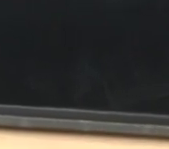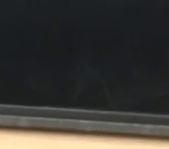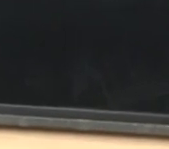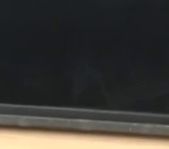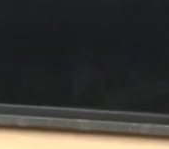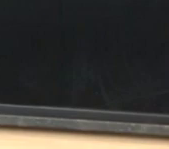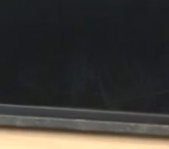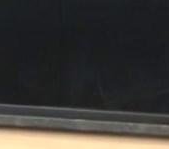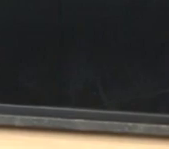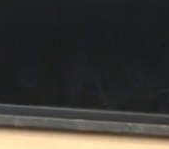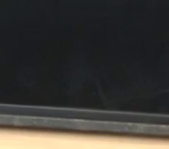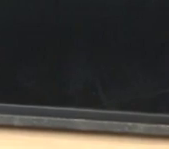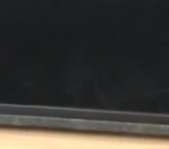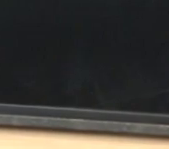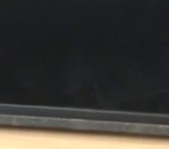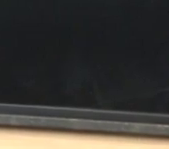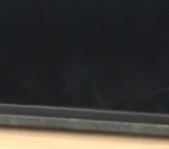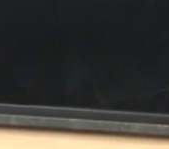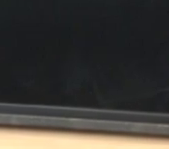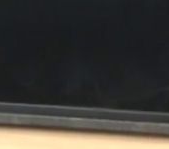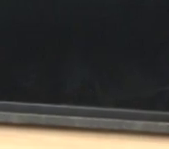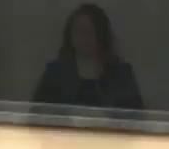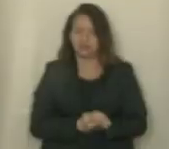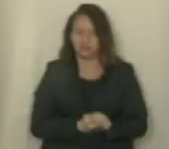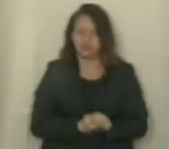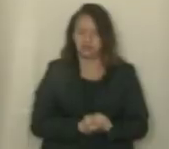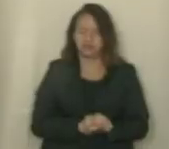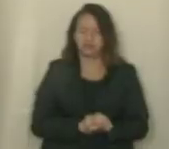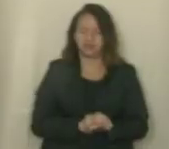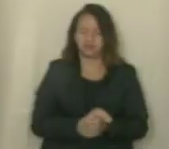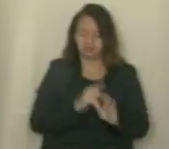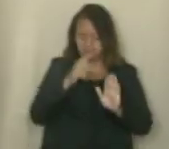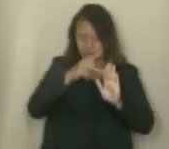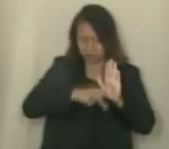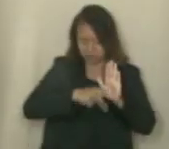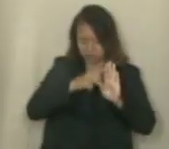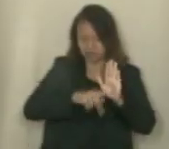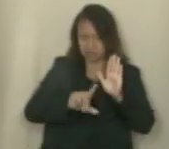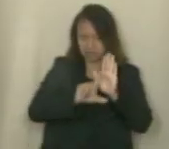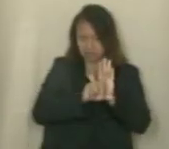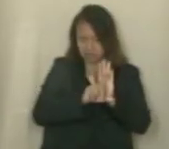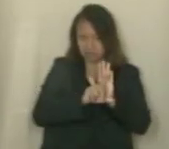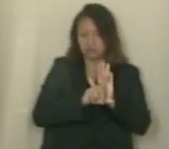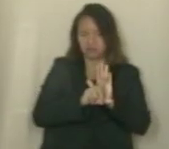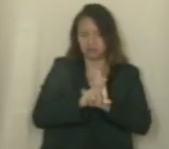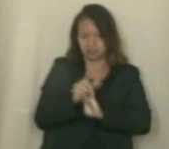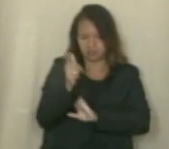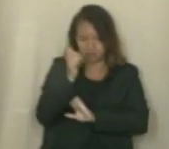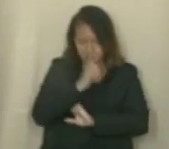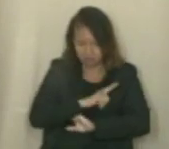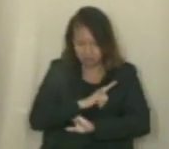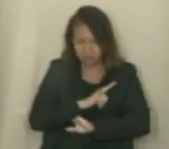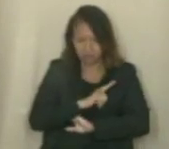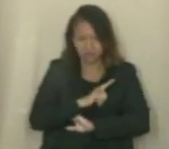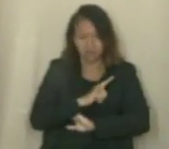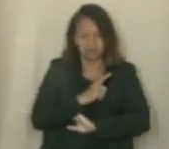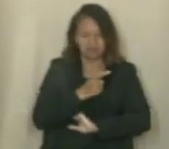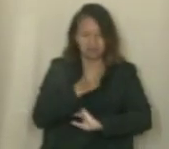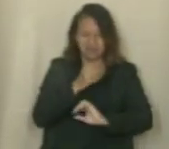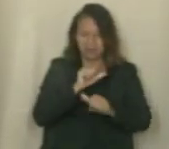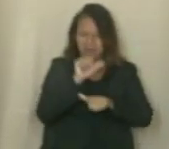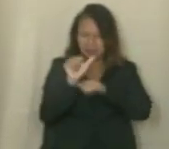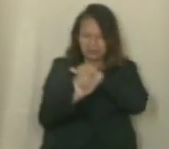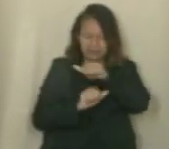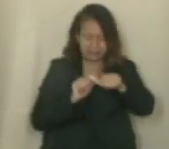em discurso durante plenária da Câmara Municipal. É um projeto de lei que consegue ter o descaramento